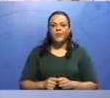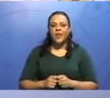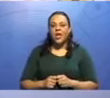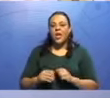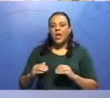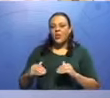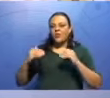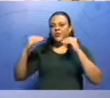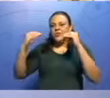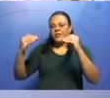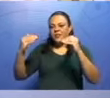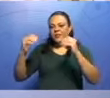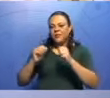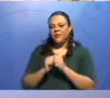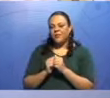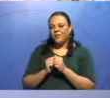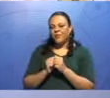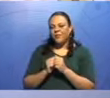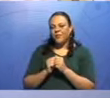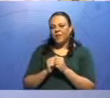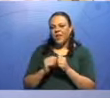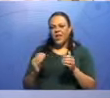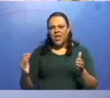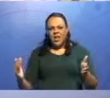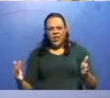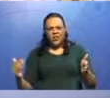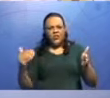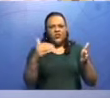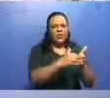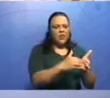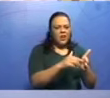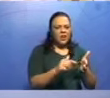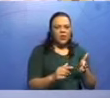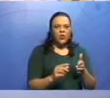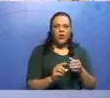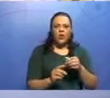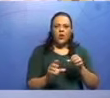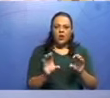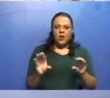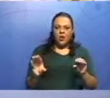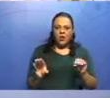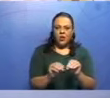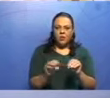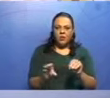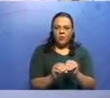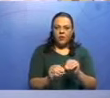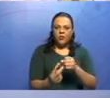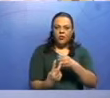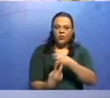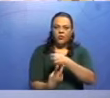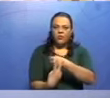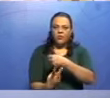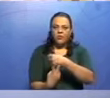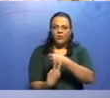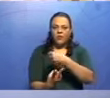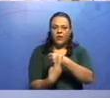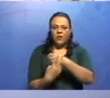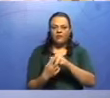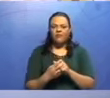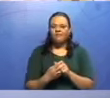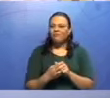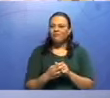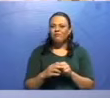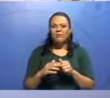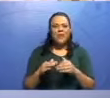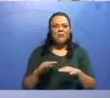chegaram. E mesmo assim, a minha frase ainda faz sentido. Olha, o meu predicado é só um verbo. Não tem nada além do verbo. Não tem